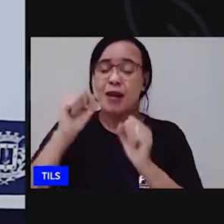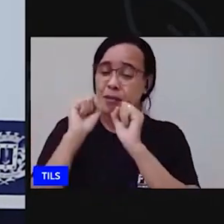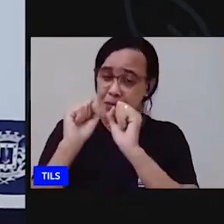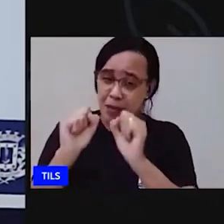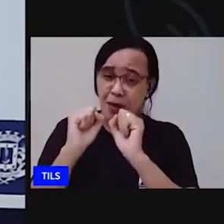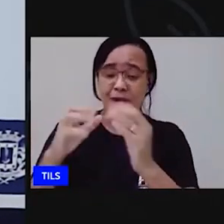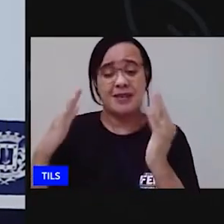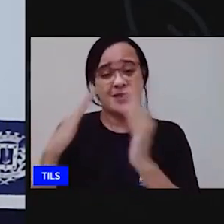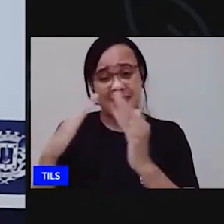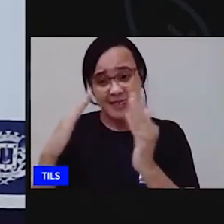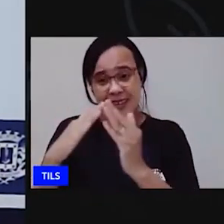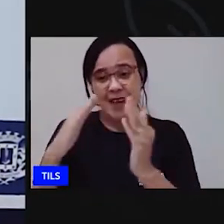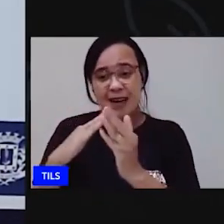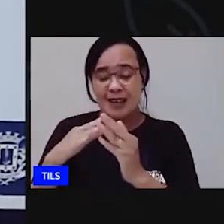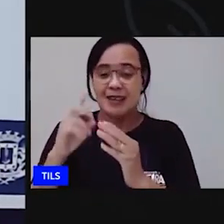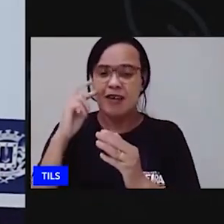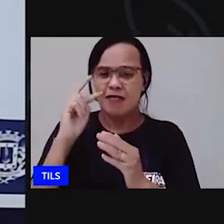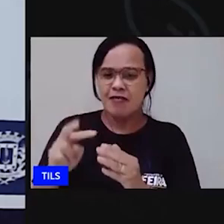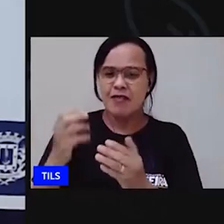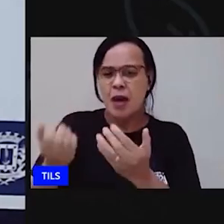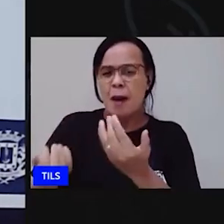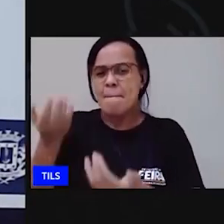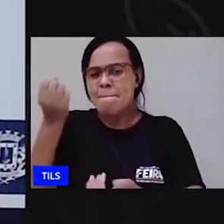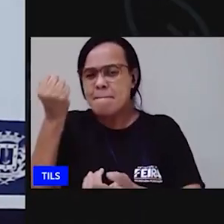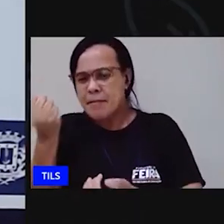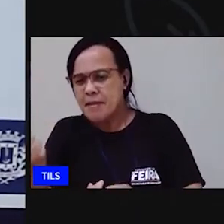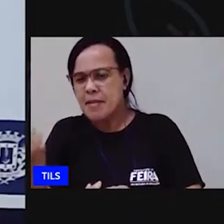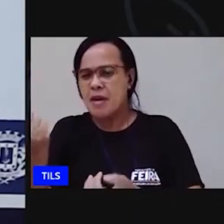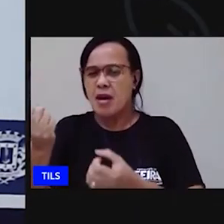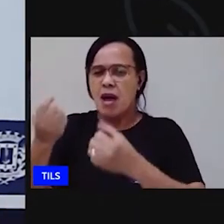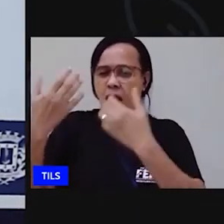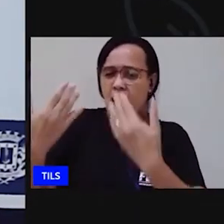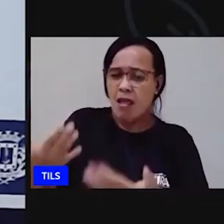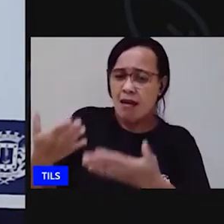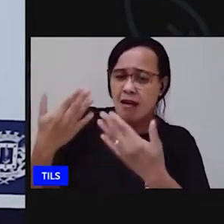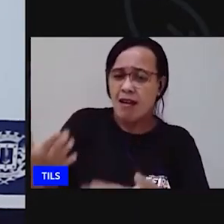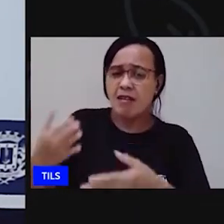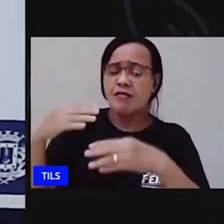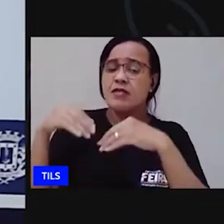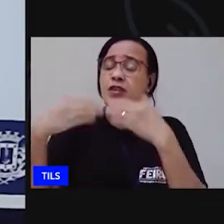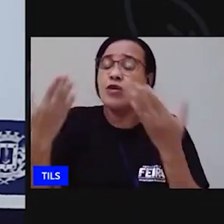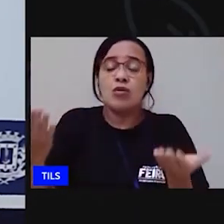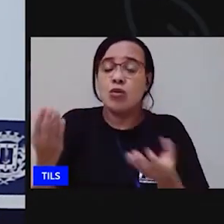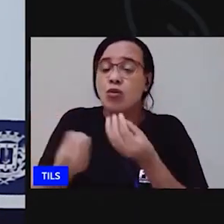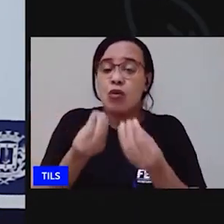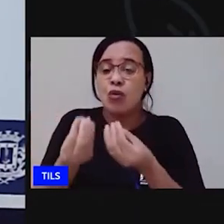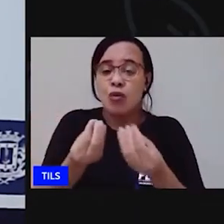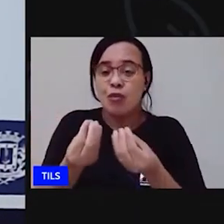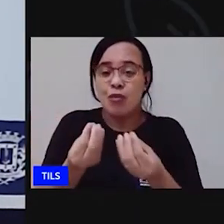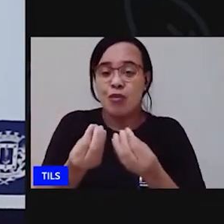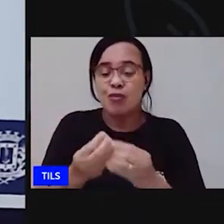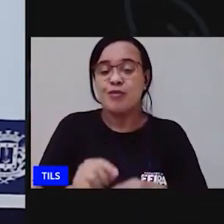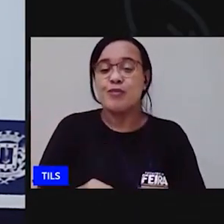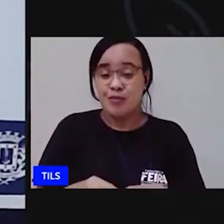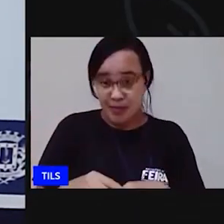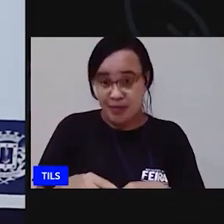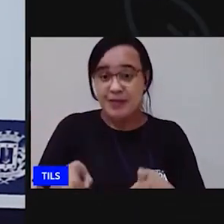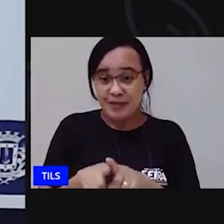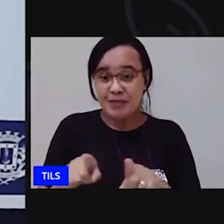qual é mais leve qual é mais pesado agora tem uma outra dinâmica que você pode fazer